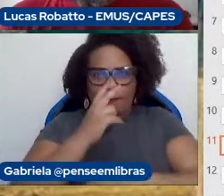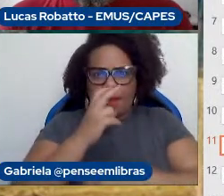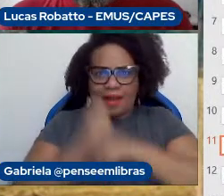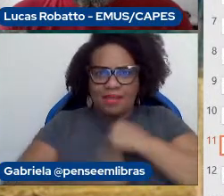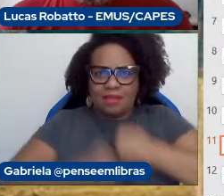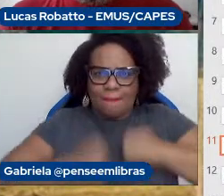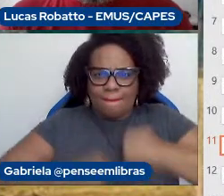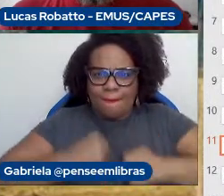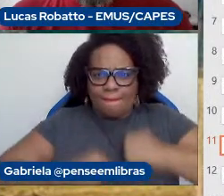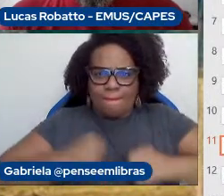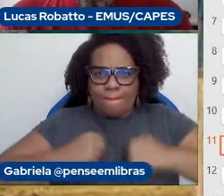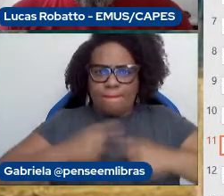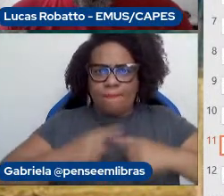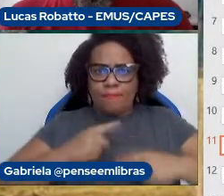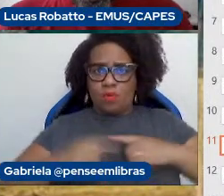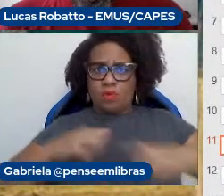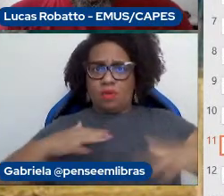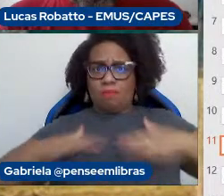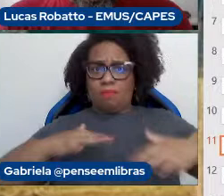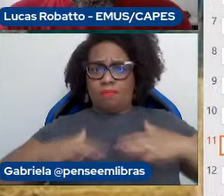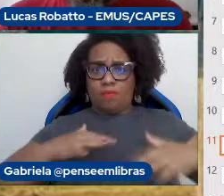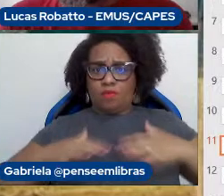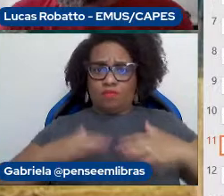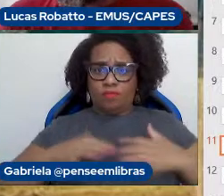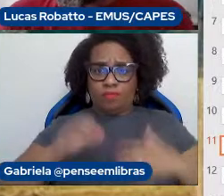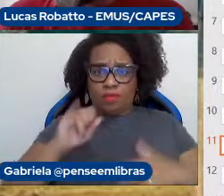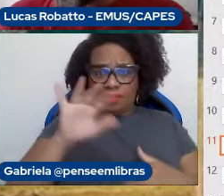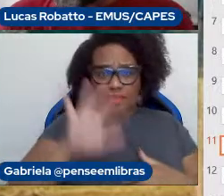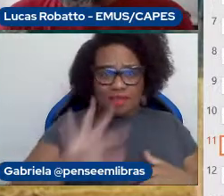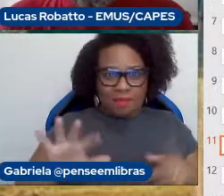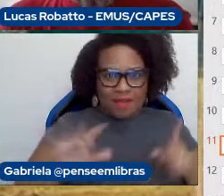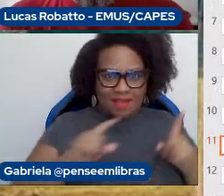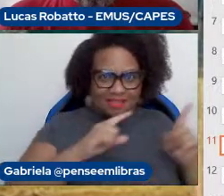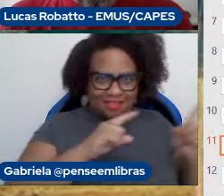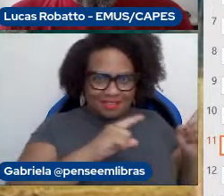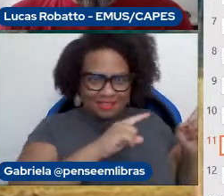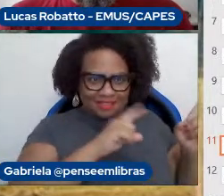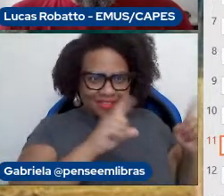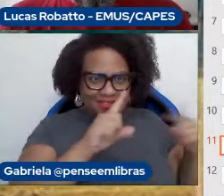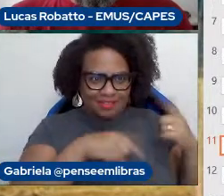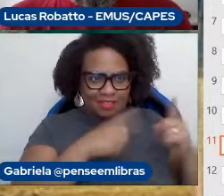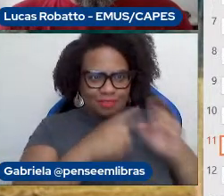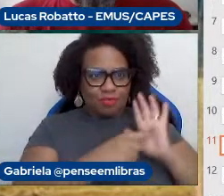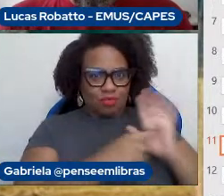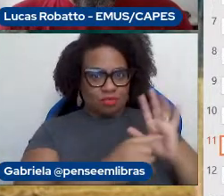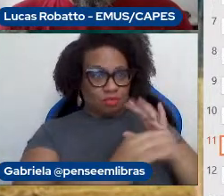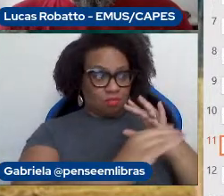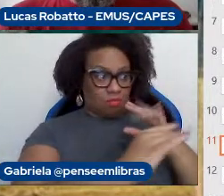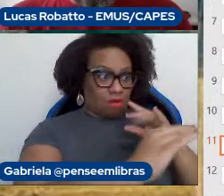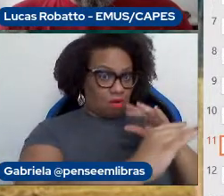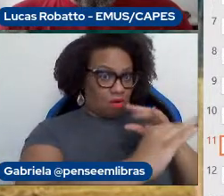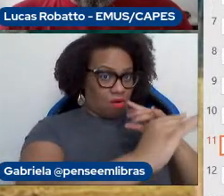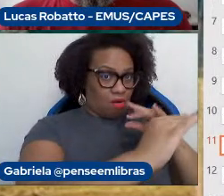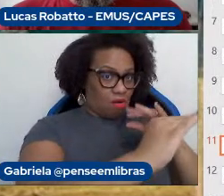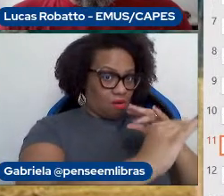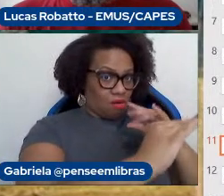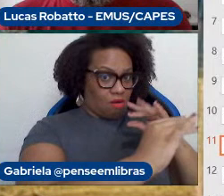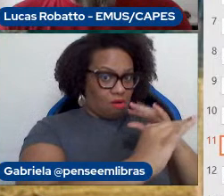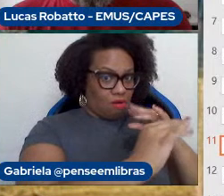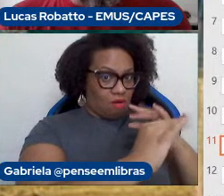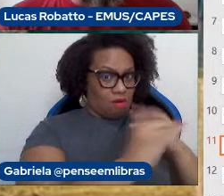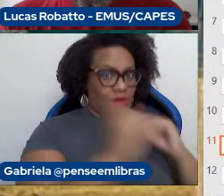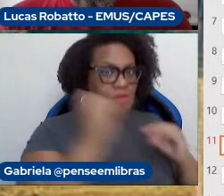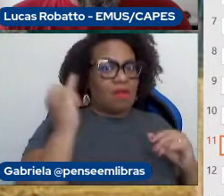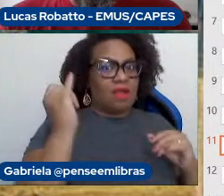tem essa figura vai aparecer de novo nessa apresentação mais tarde. Para os flautistas é muito importante. É uma figura, um desenho de